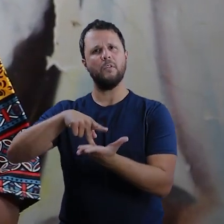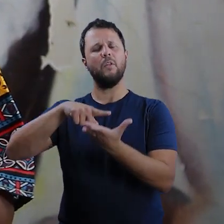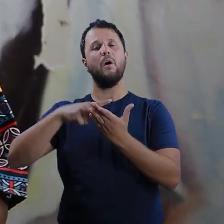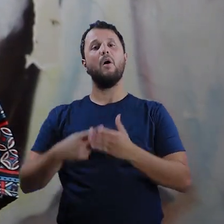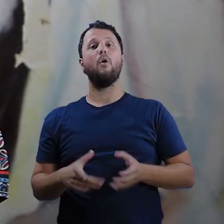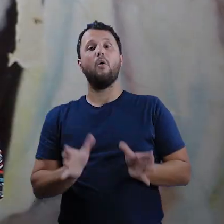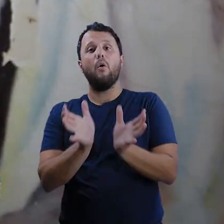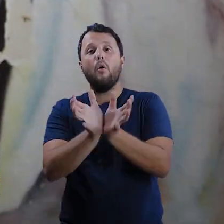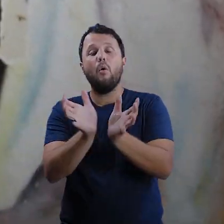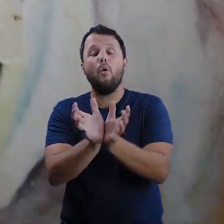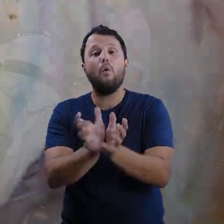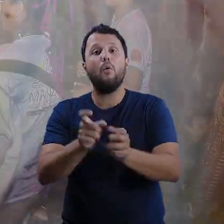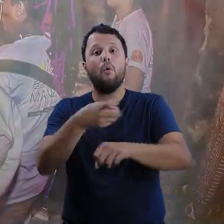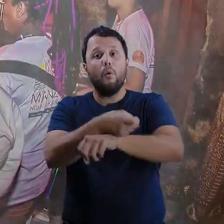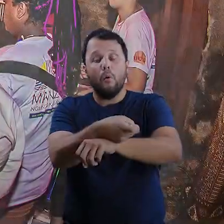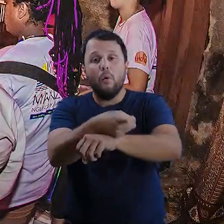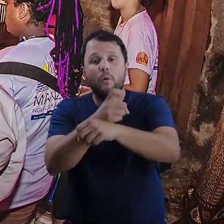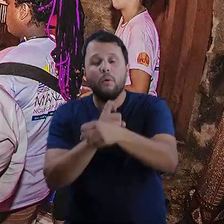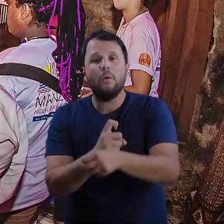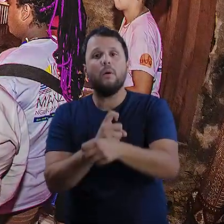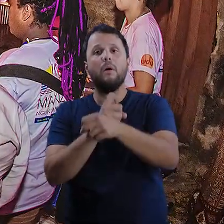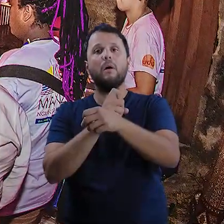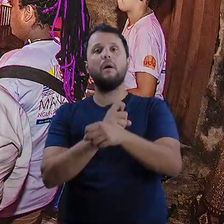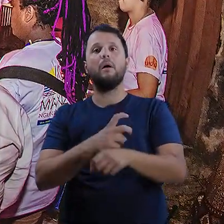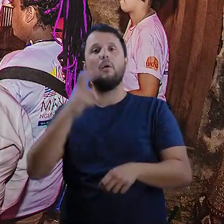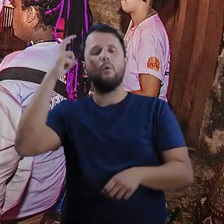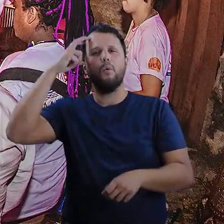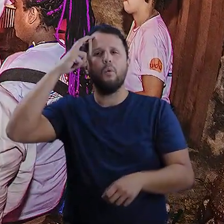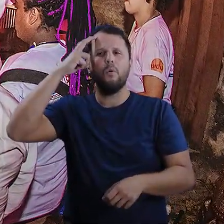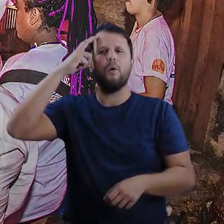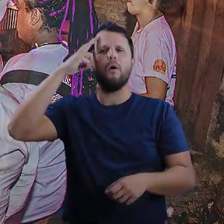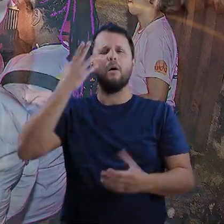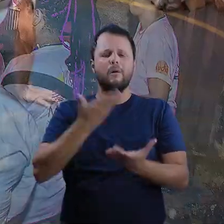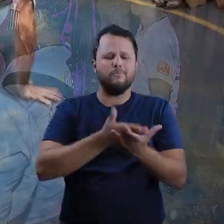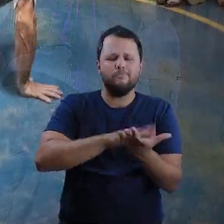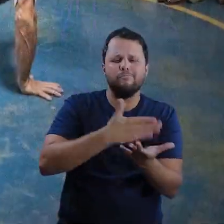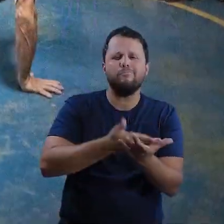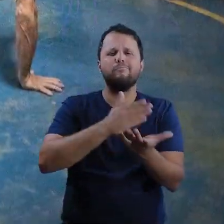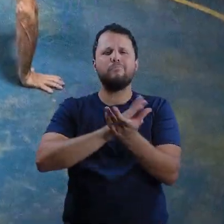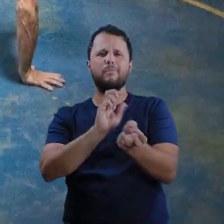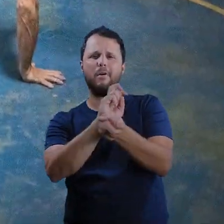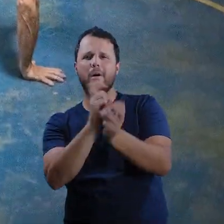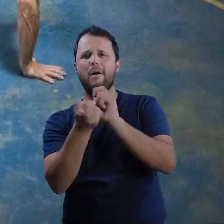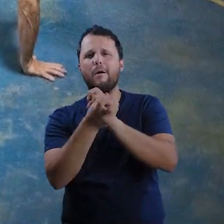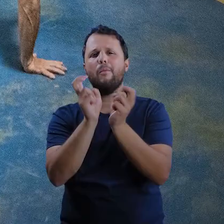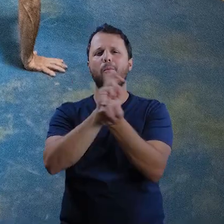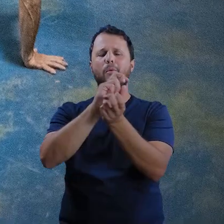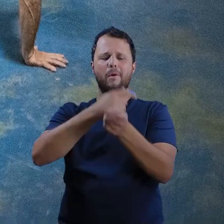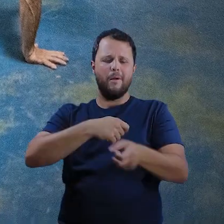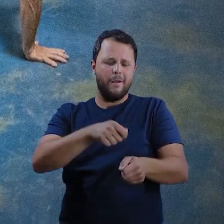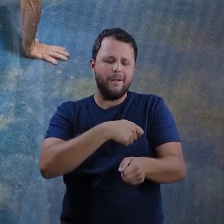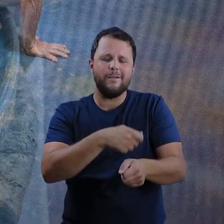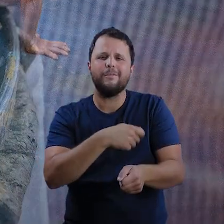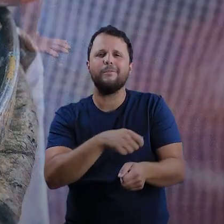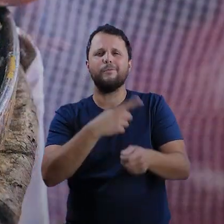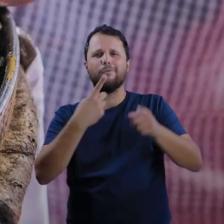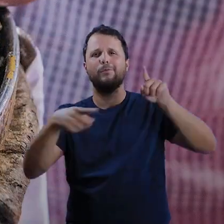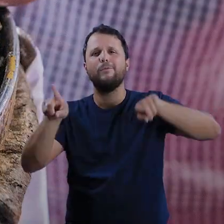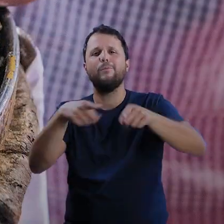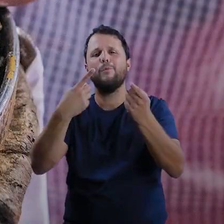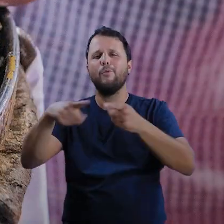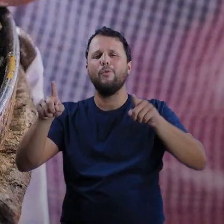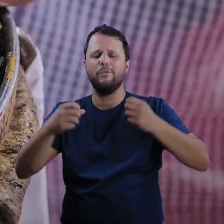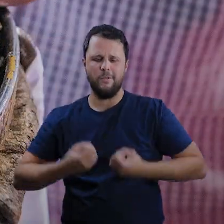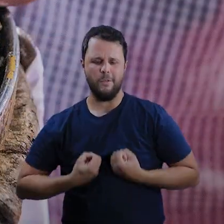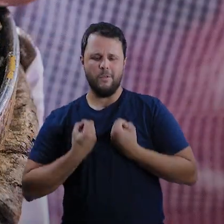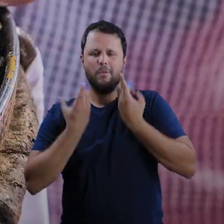tem as suas atividades culturais, com a samba de roda, capoeira, percussão, maracatu e todas